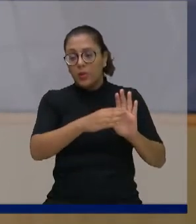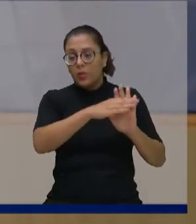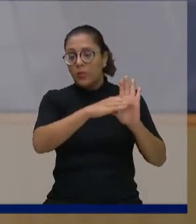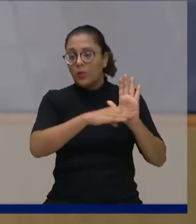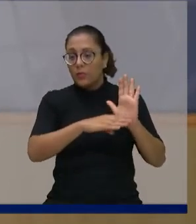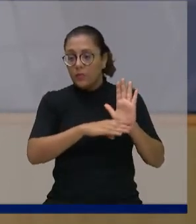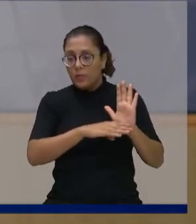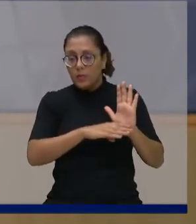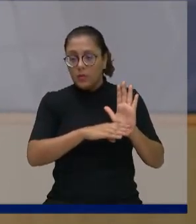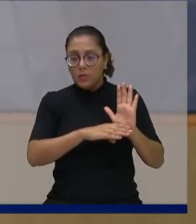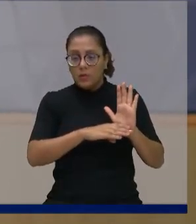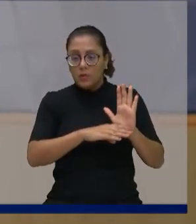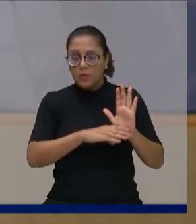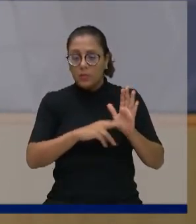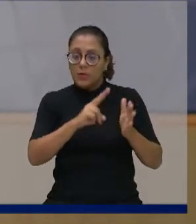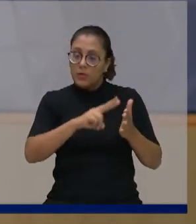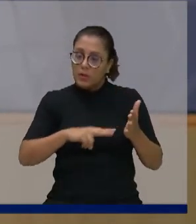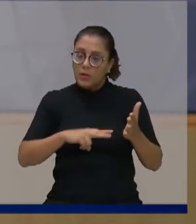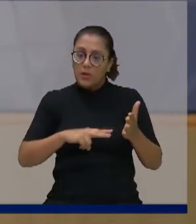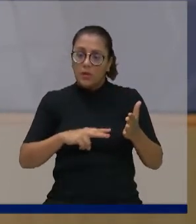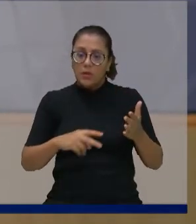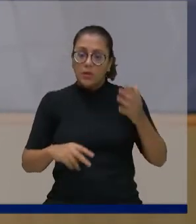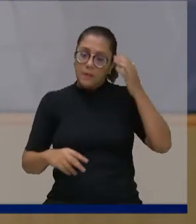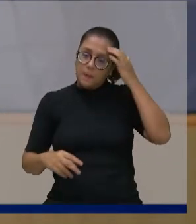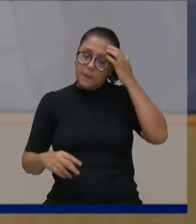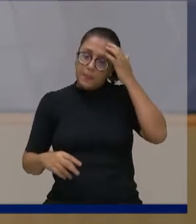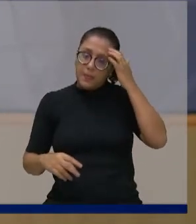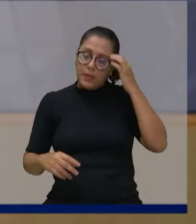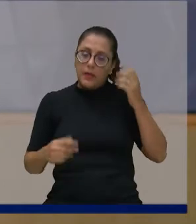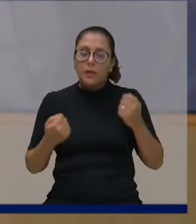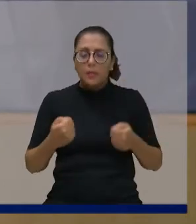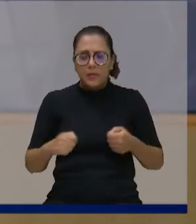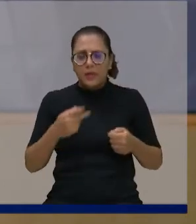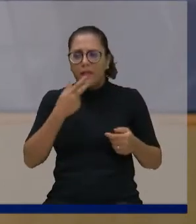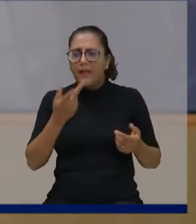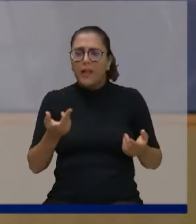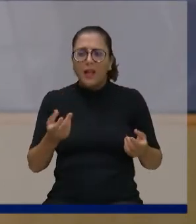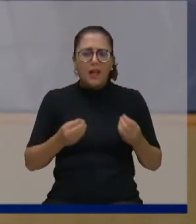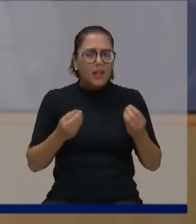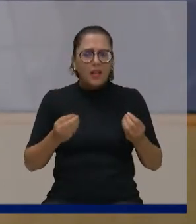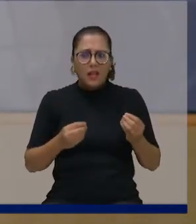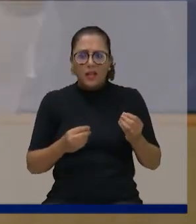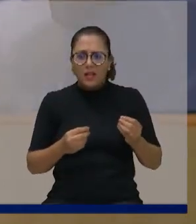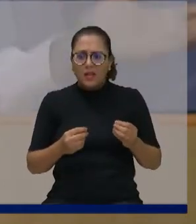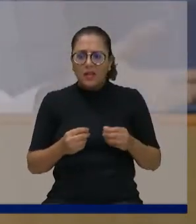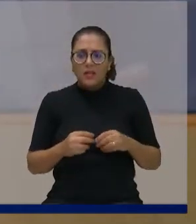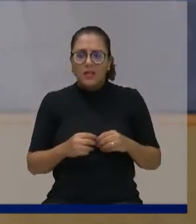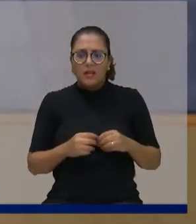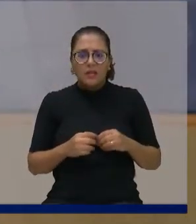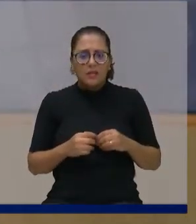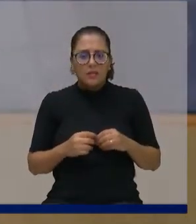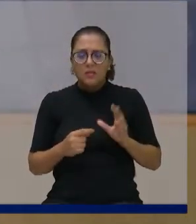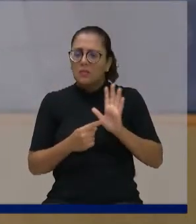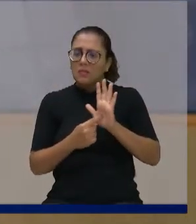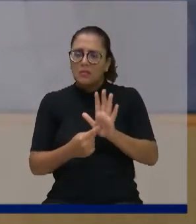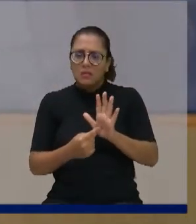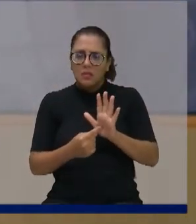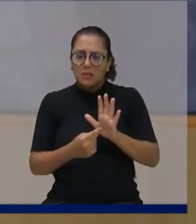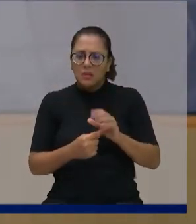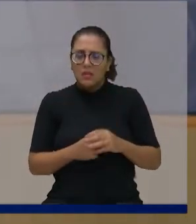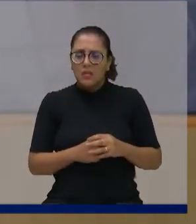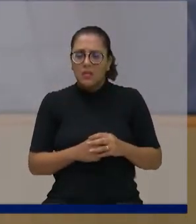que ter um pouco de coerência na fala, quando fala em transparência, de estar protocolando aqui requerimento em cima da hora, faz na segunda-feira, cinco e meia,